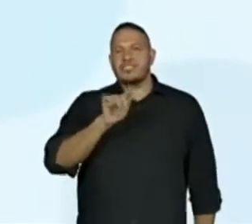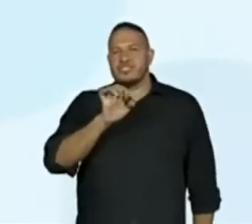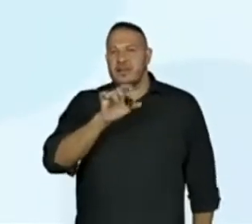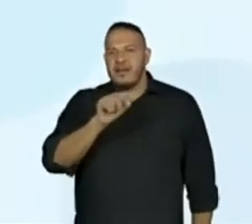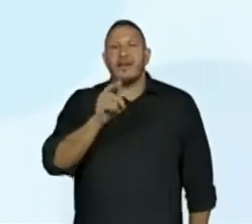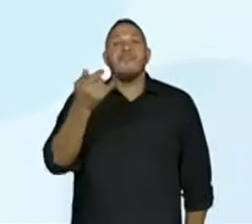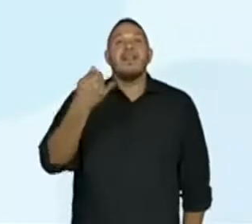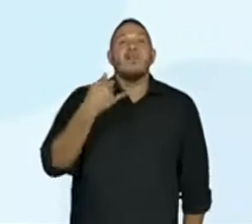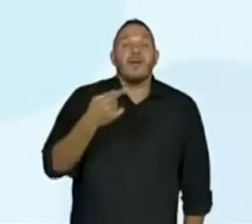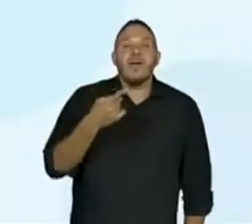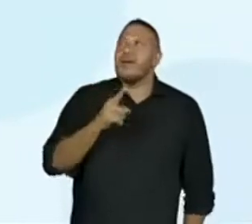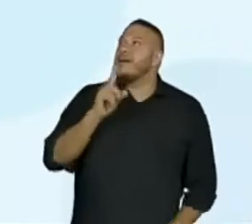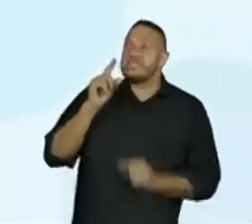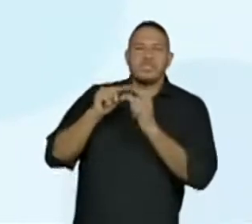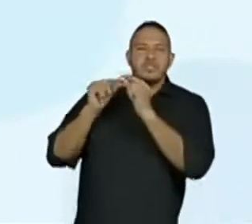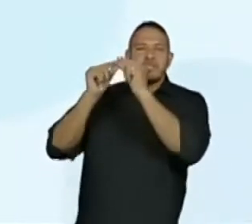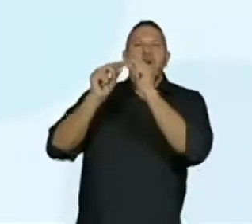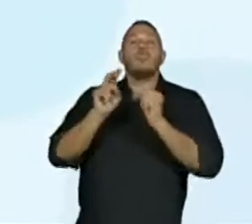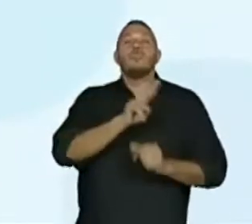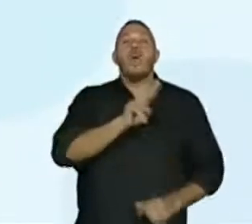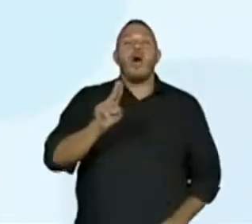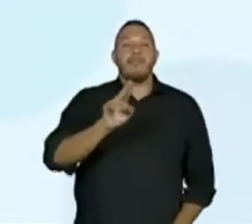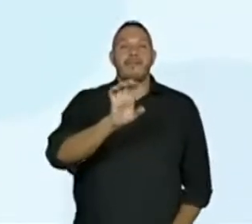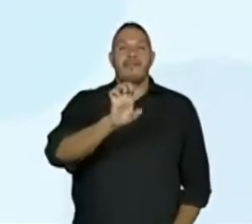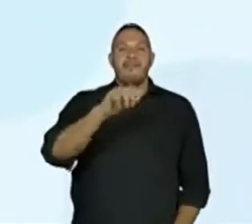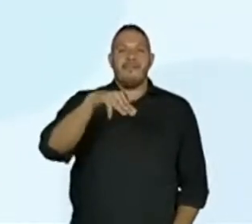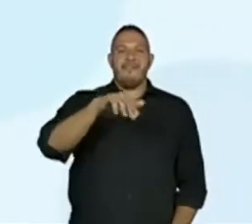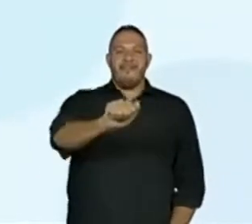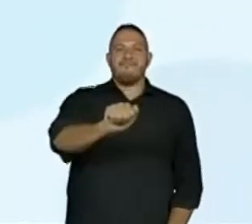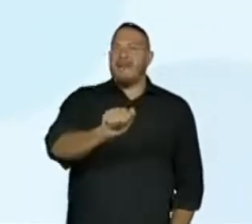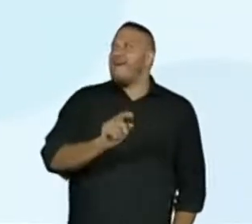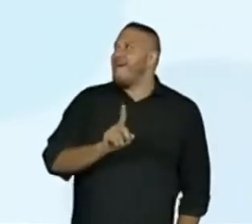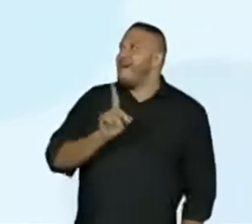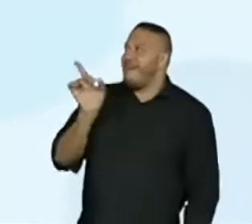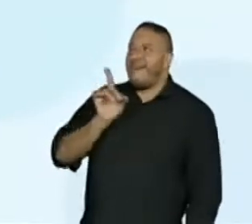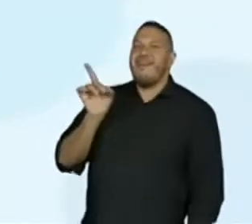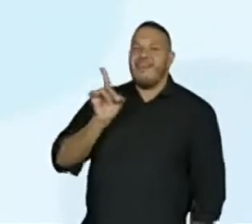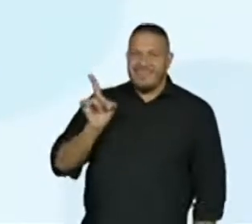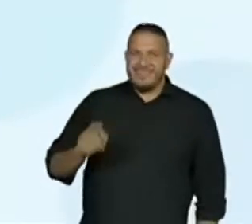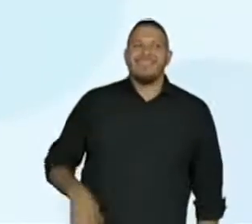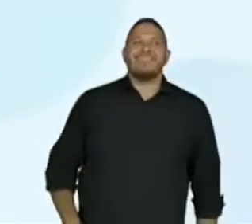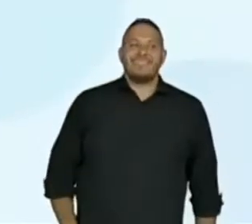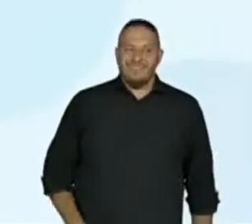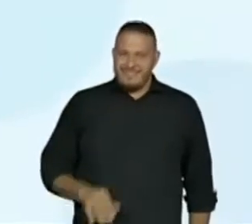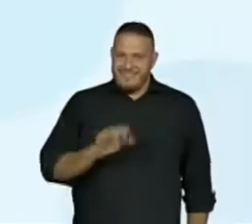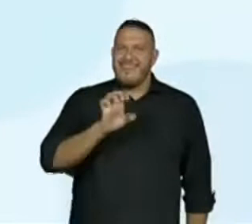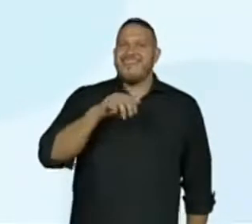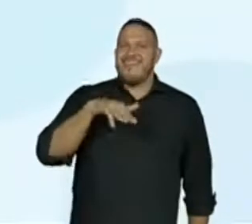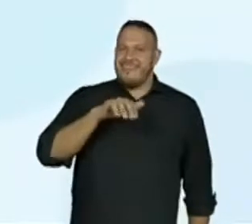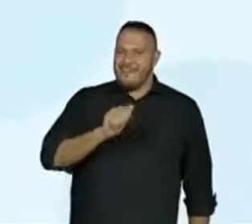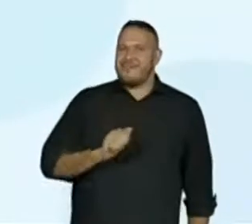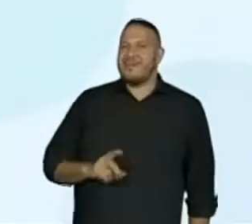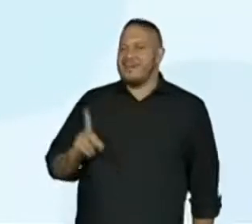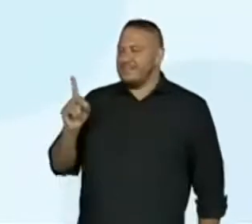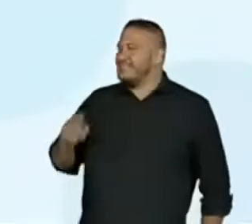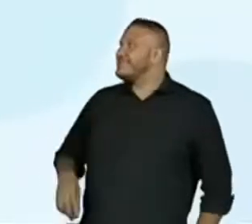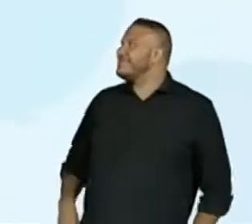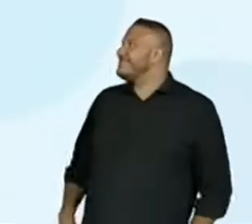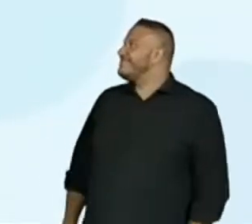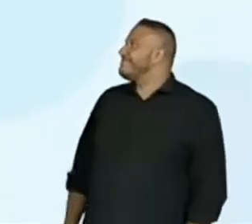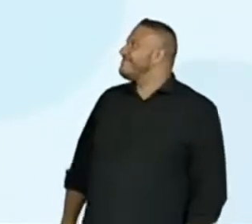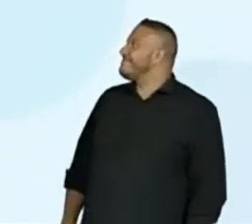constelação é chamada de constelação da Ema deixa eu fazer o registro